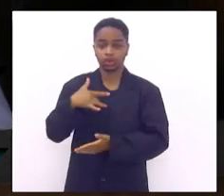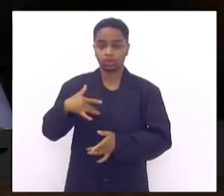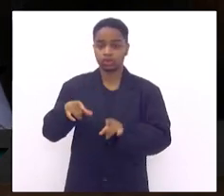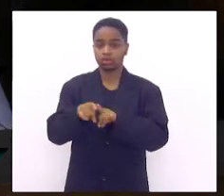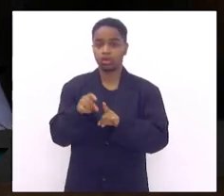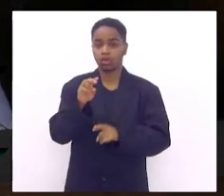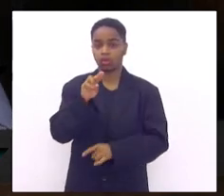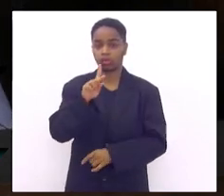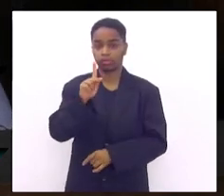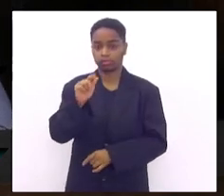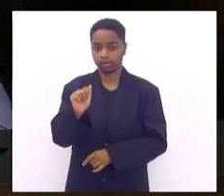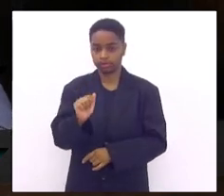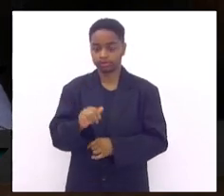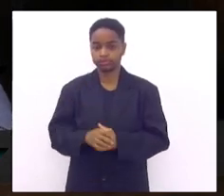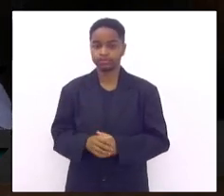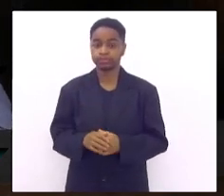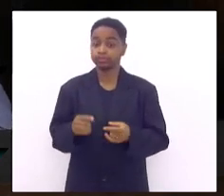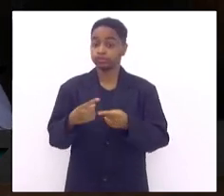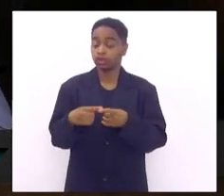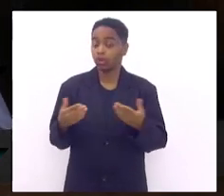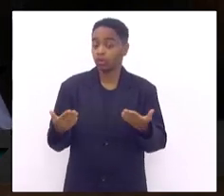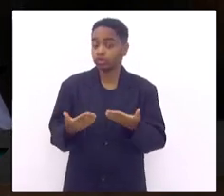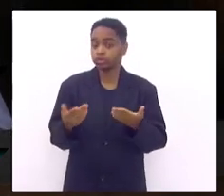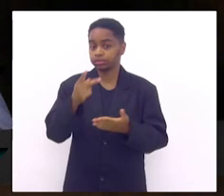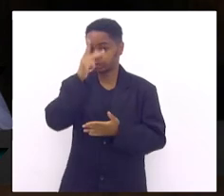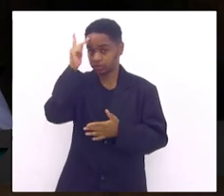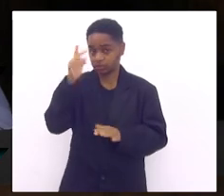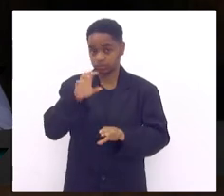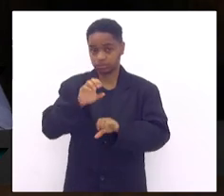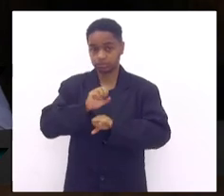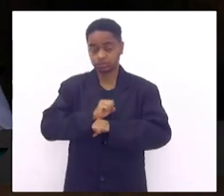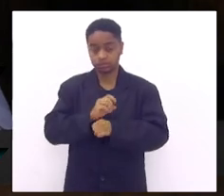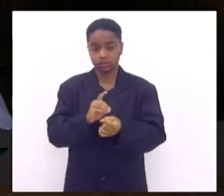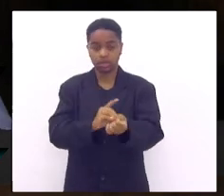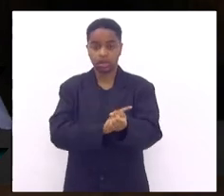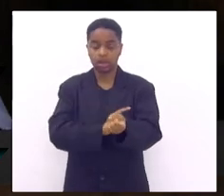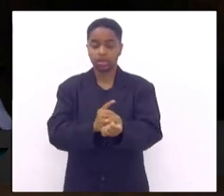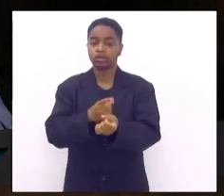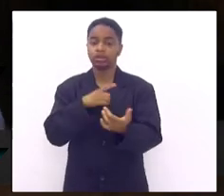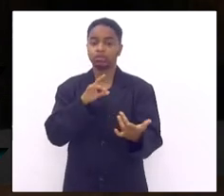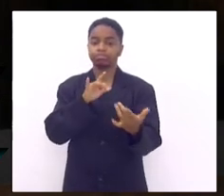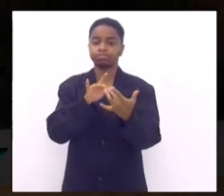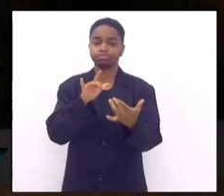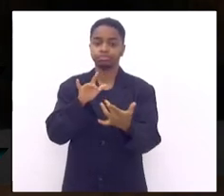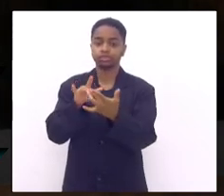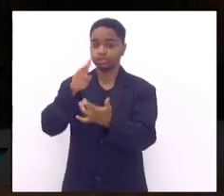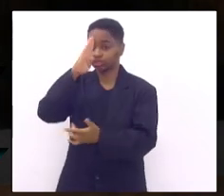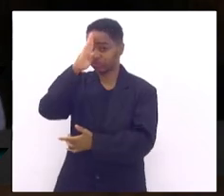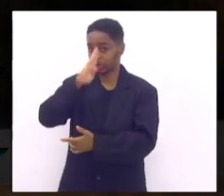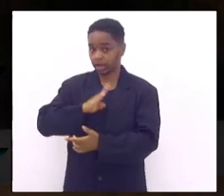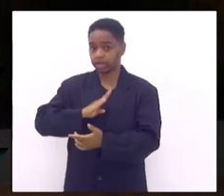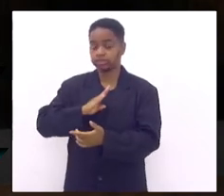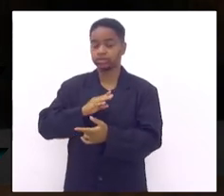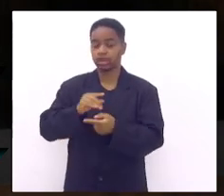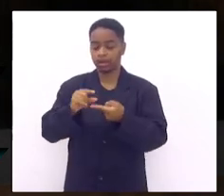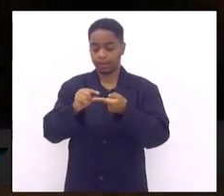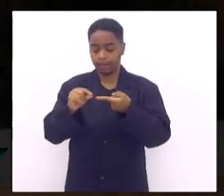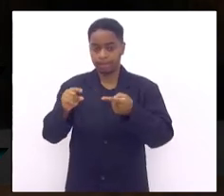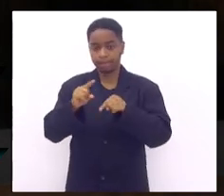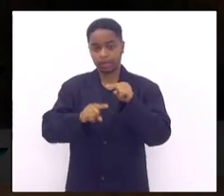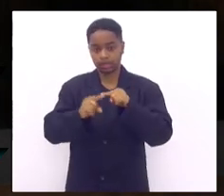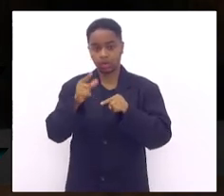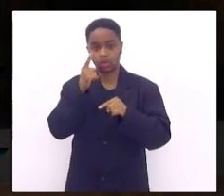hoje as pessoas com diabetes têm acesso gratuito às fitinhas de dedo que medem a